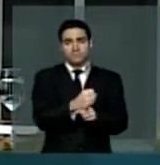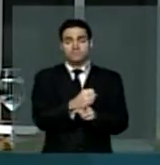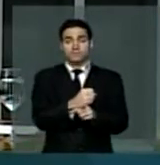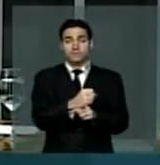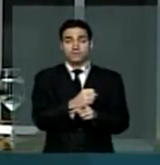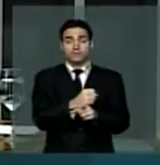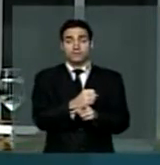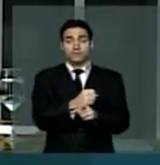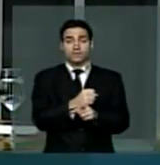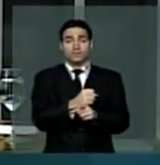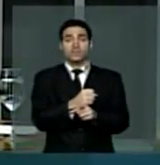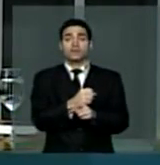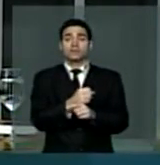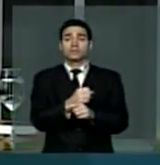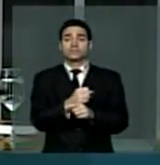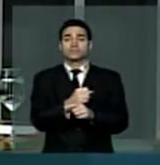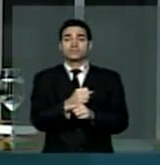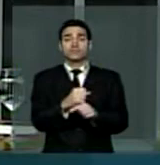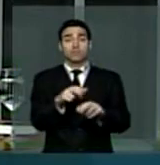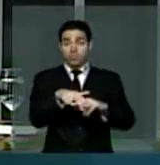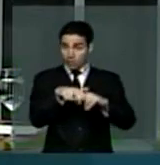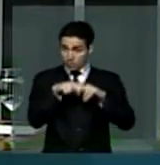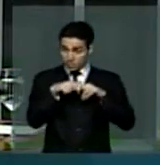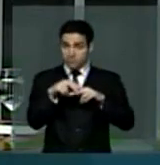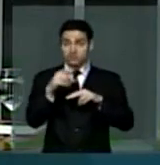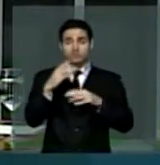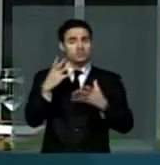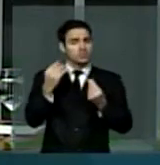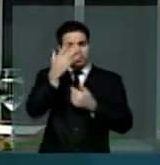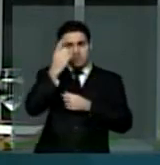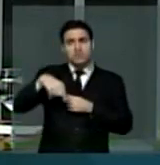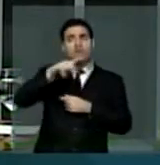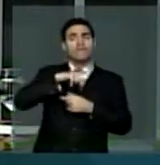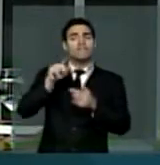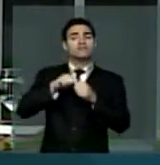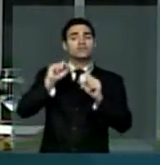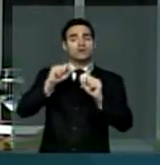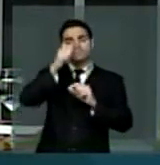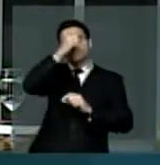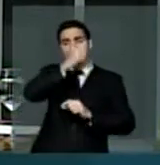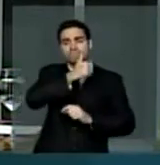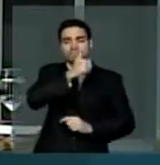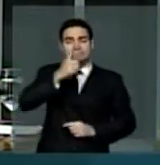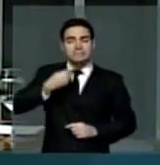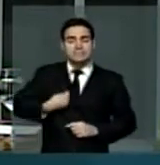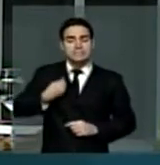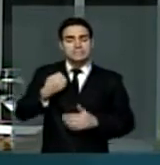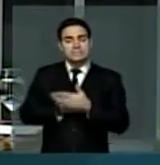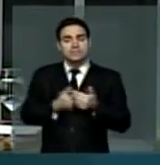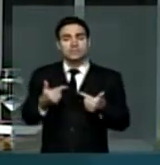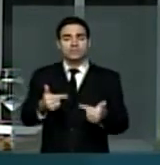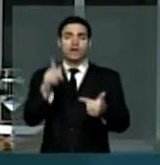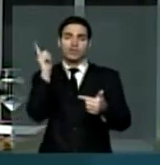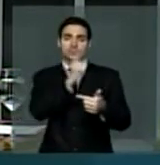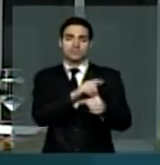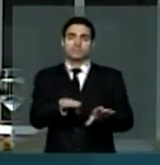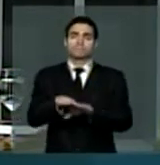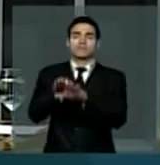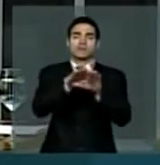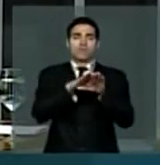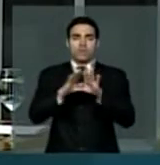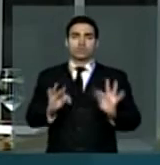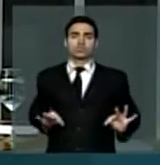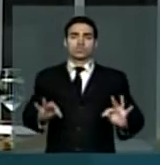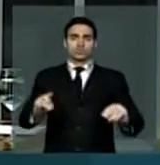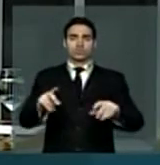causa muitas pessoas deram a vida e derramaram sangue. A história nos ensina